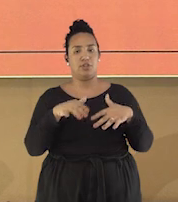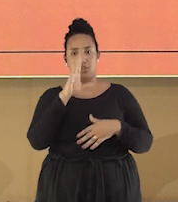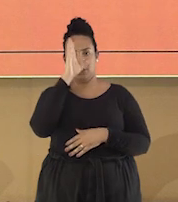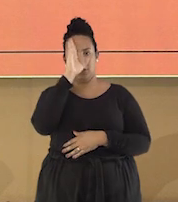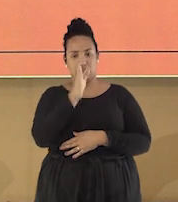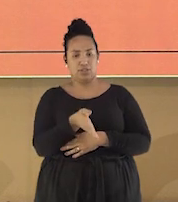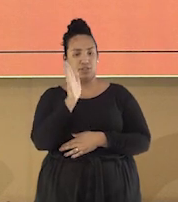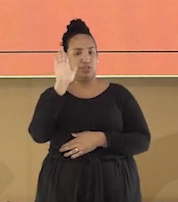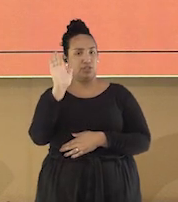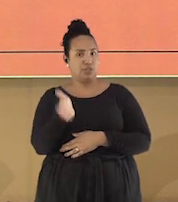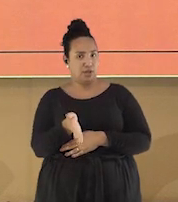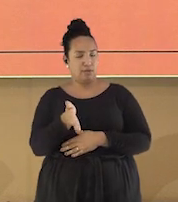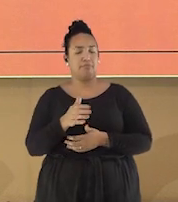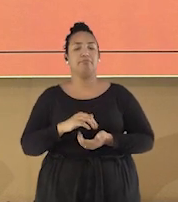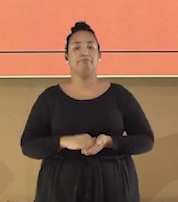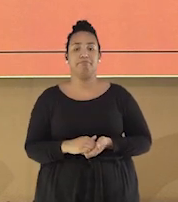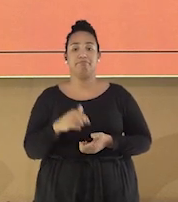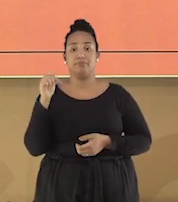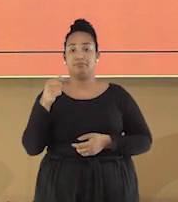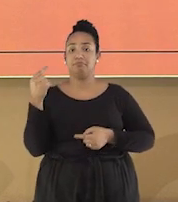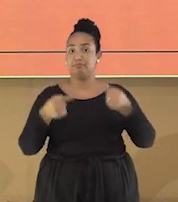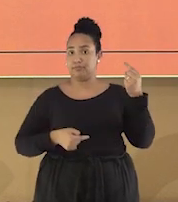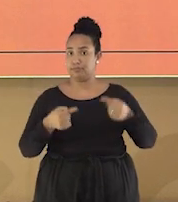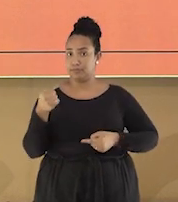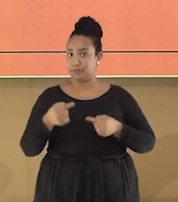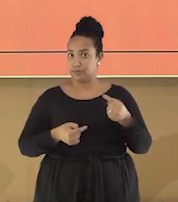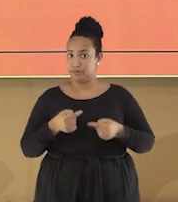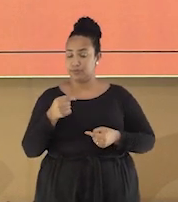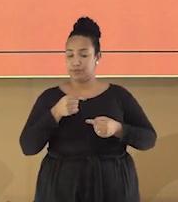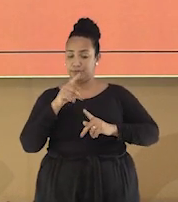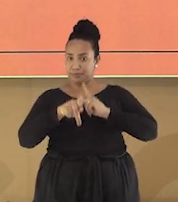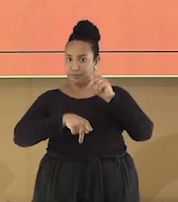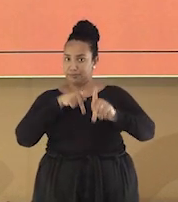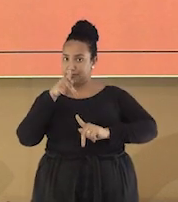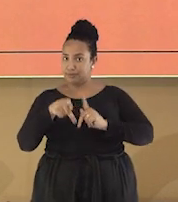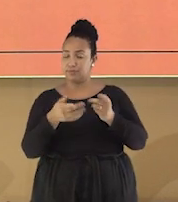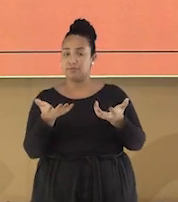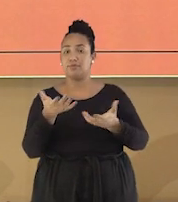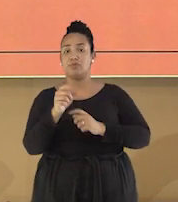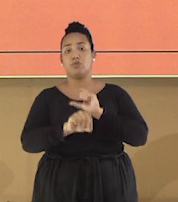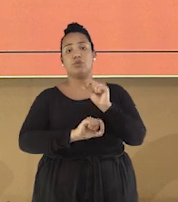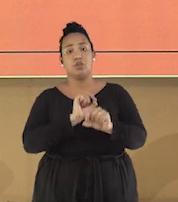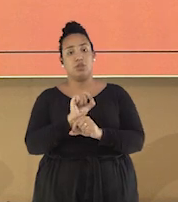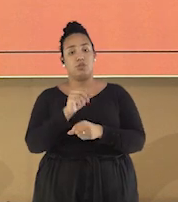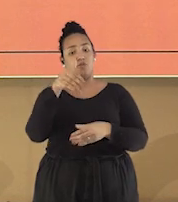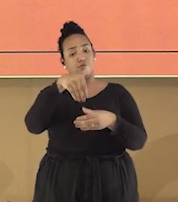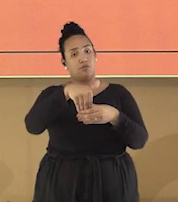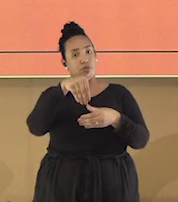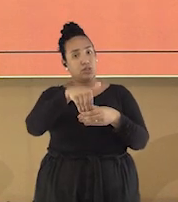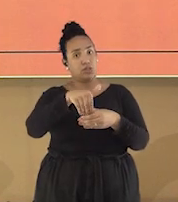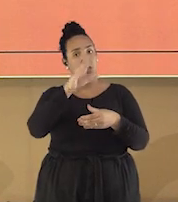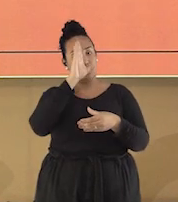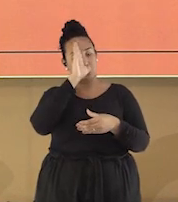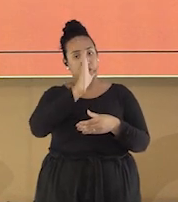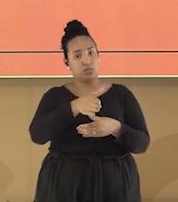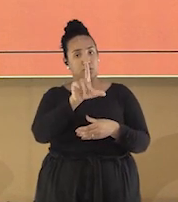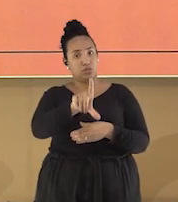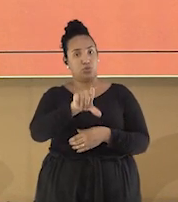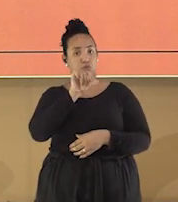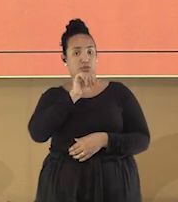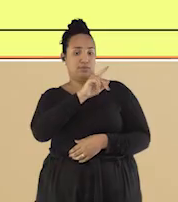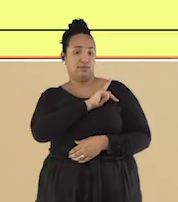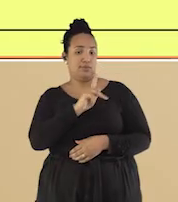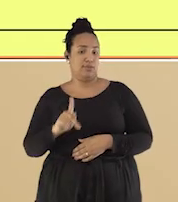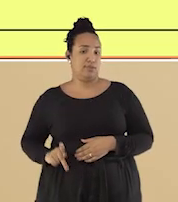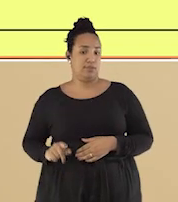político de cunho popular que teve como objetivo a retomada das eleições diretas ao cargo de presidente da República no